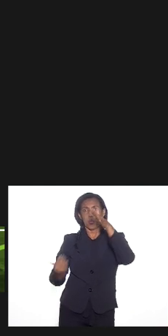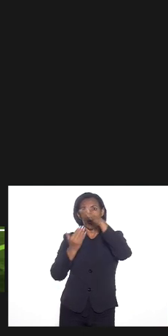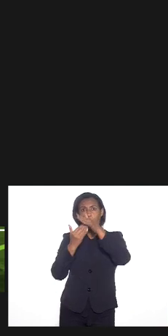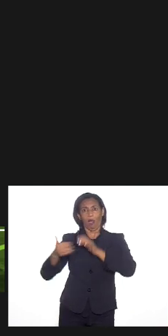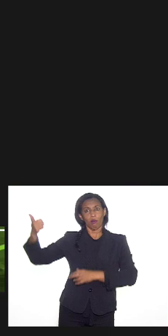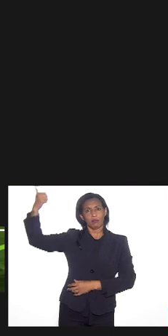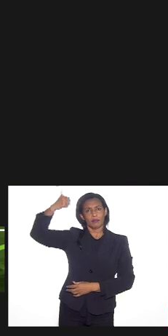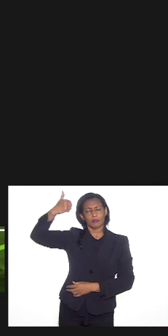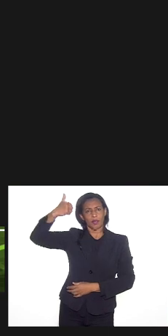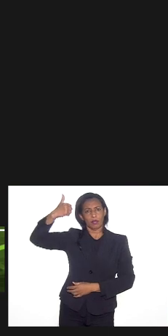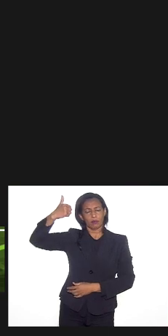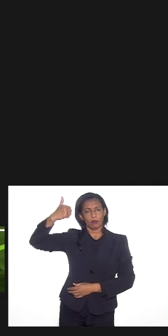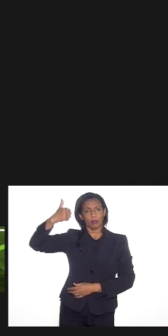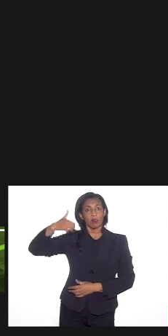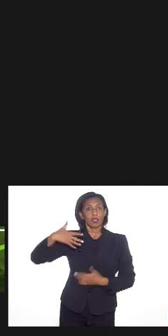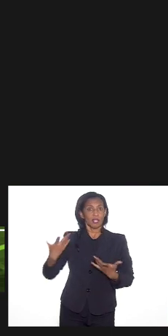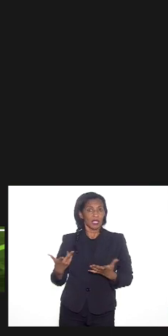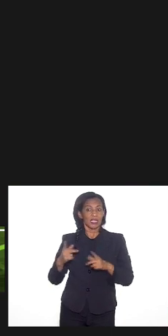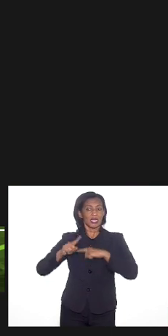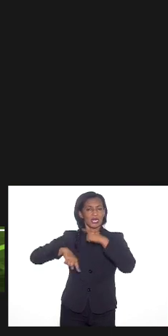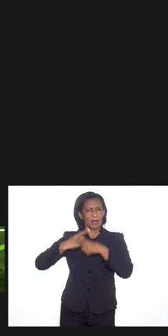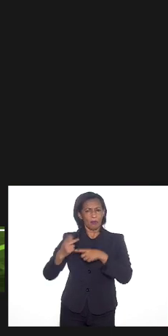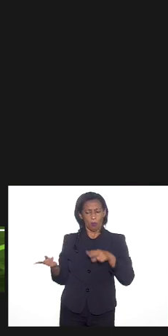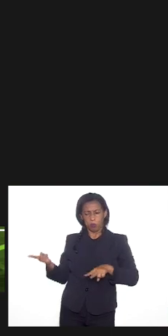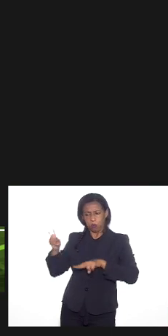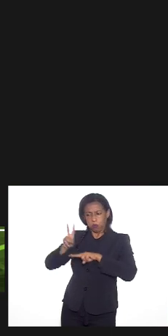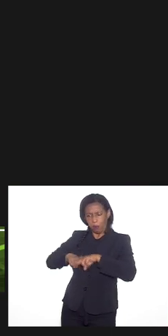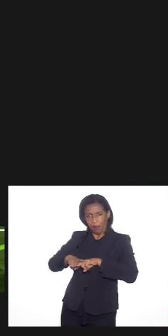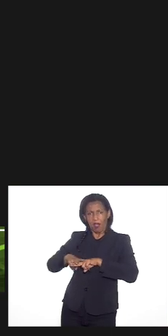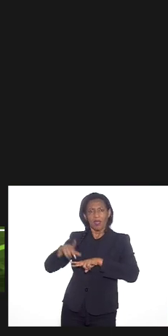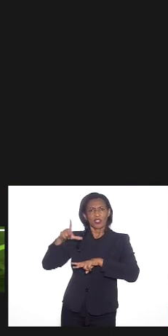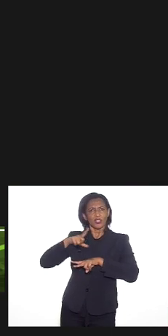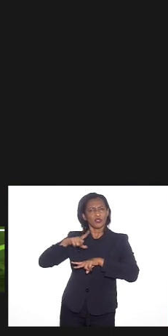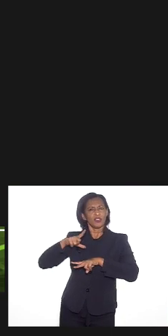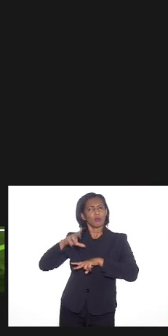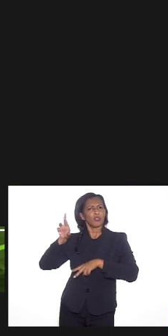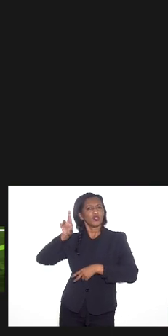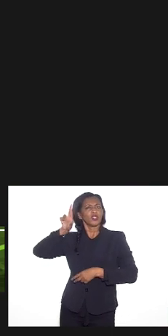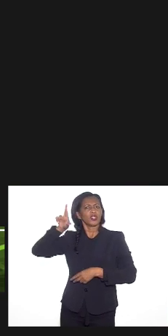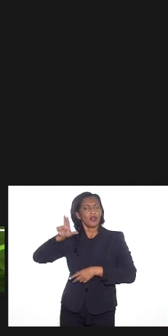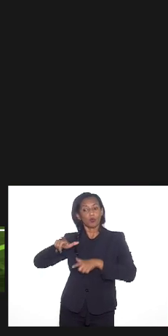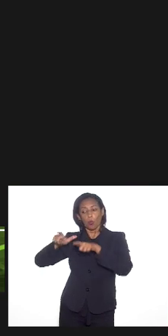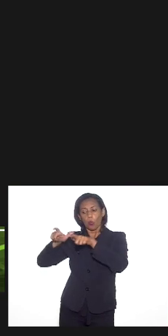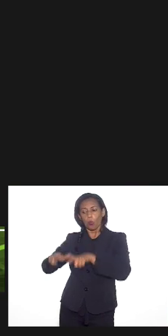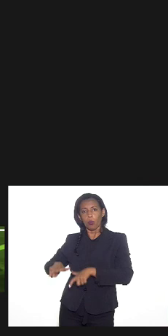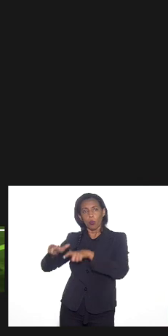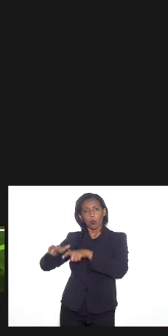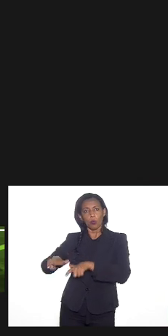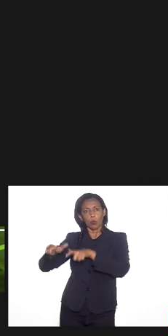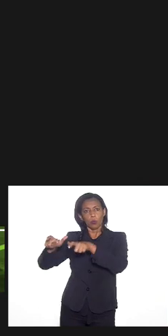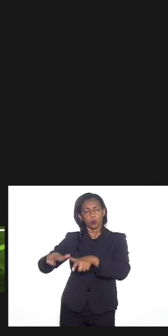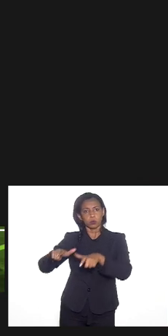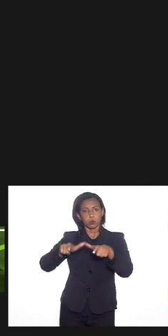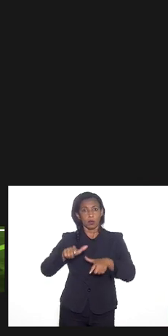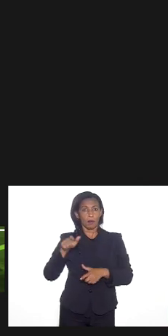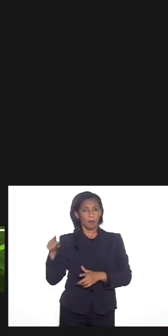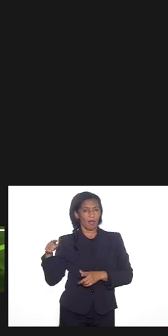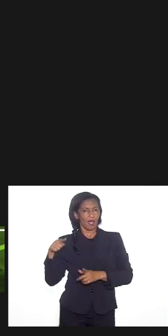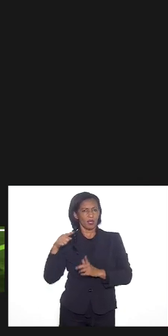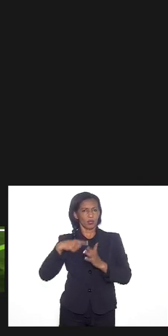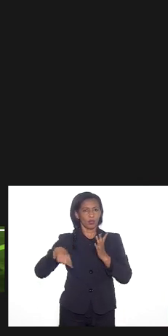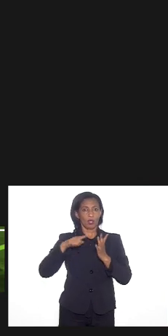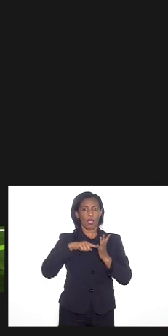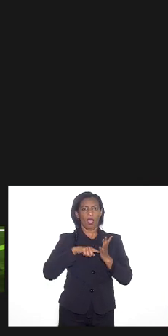efetivamente a prisão realizada nós chegamos até chefes locais mas o Álvaro Malakia Santa Rosa